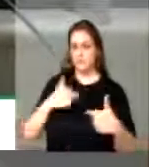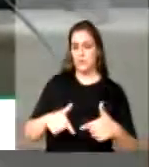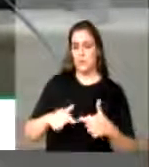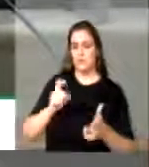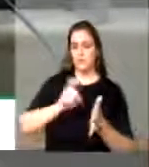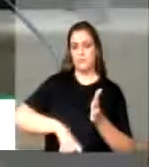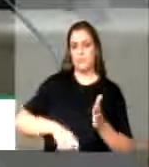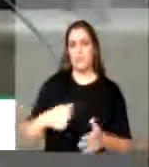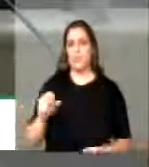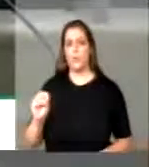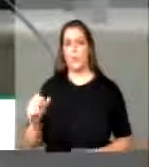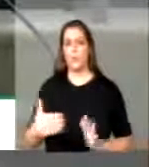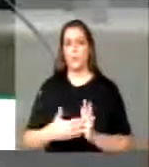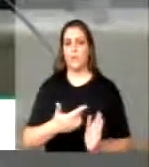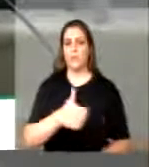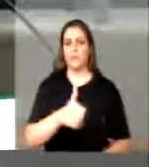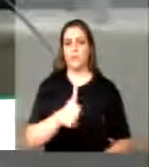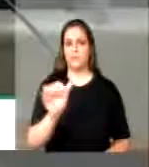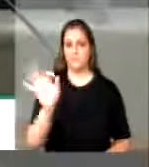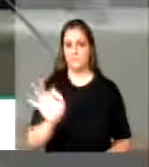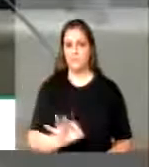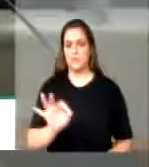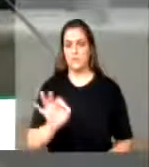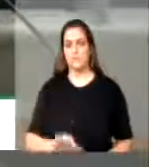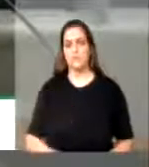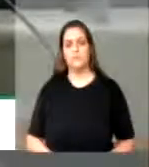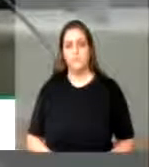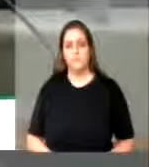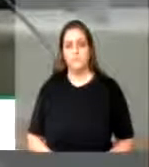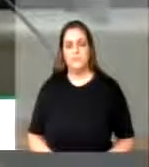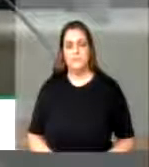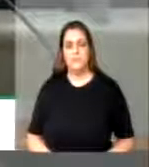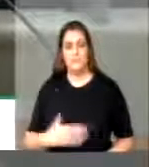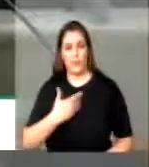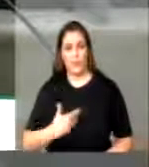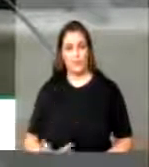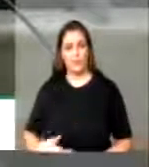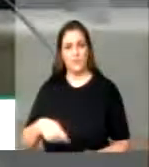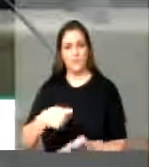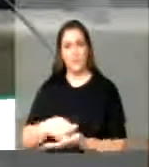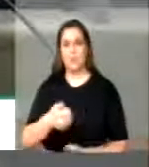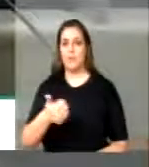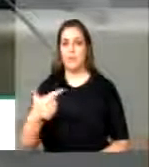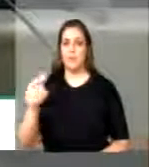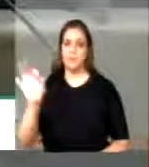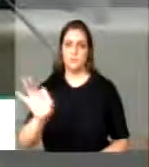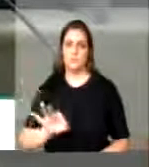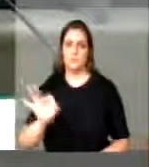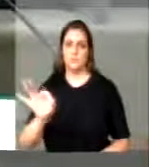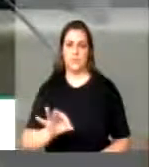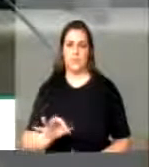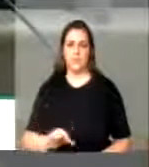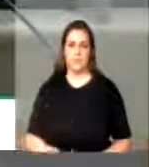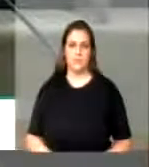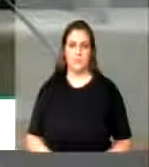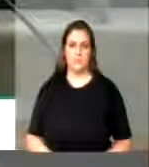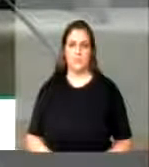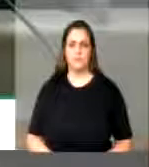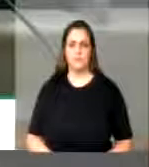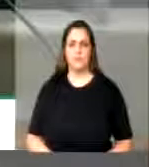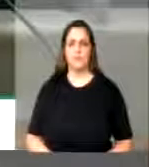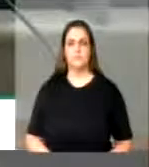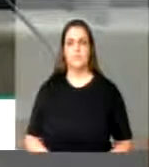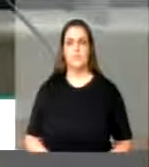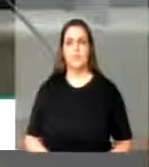11% dos seus salários, o governo com 12% da contribuição sobre a